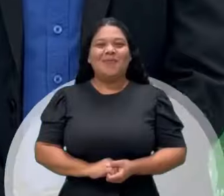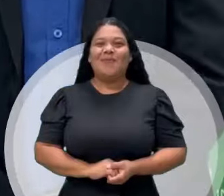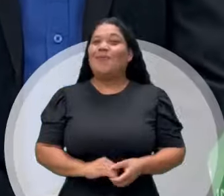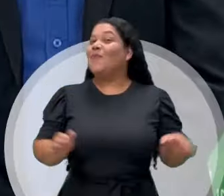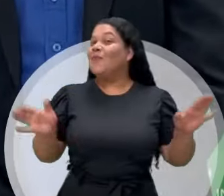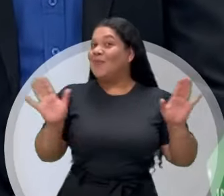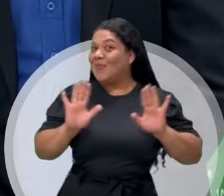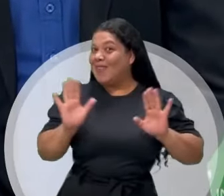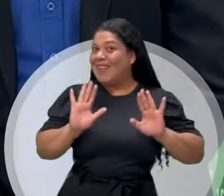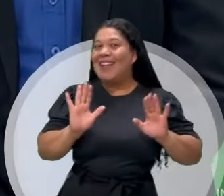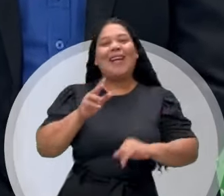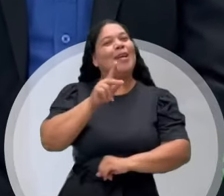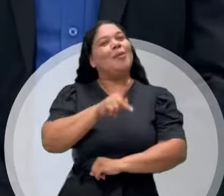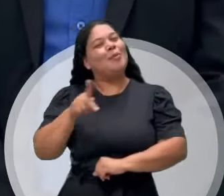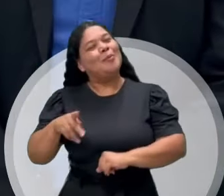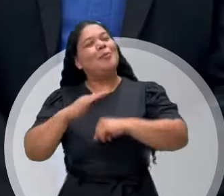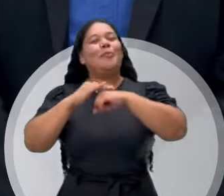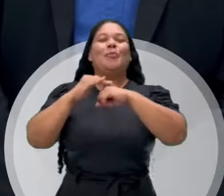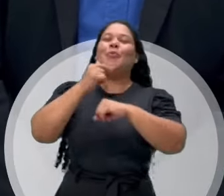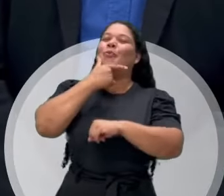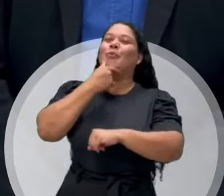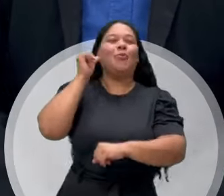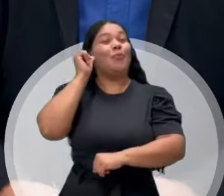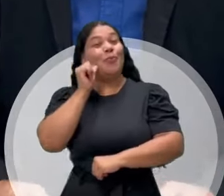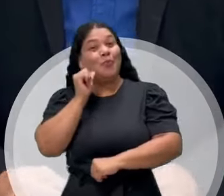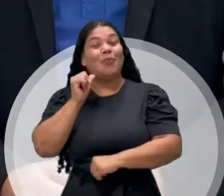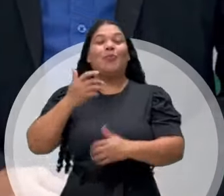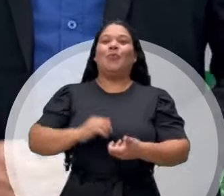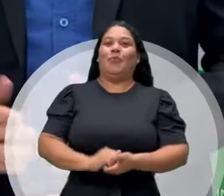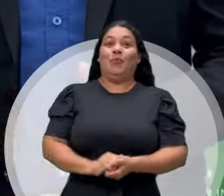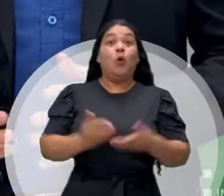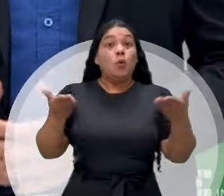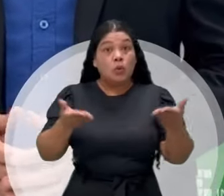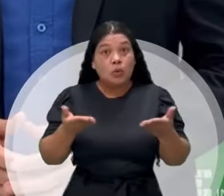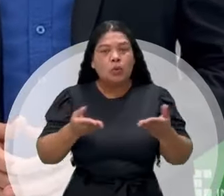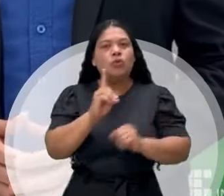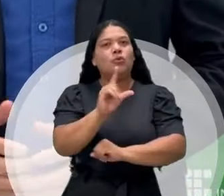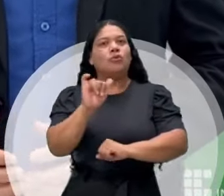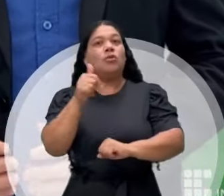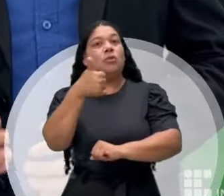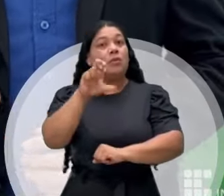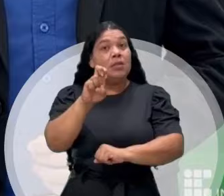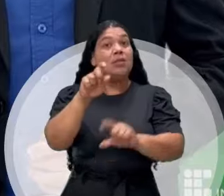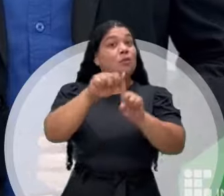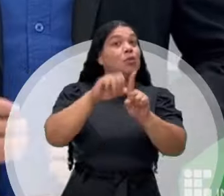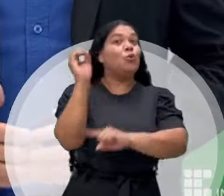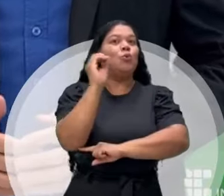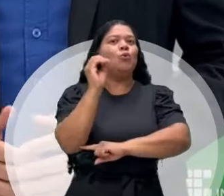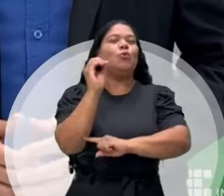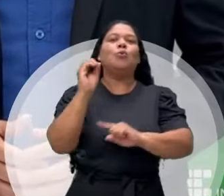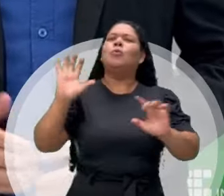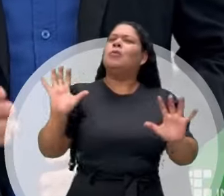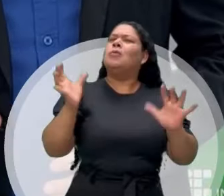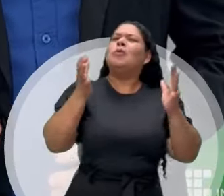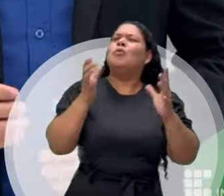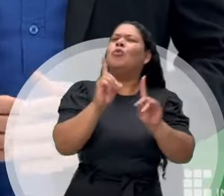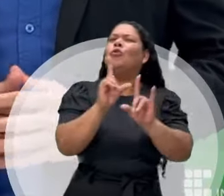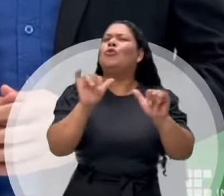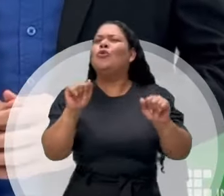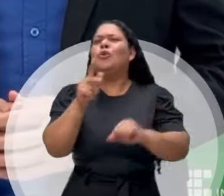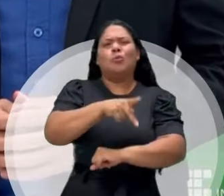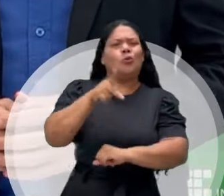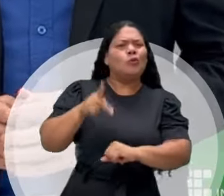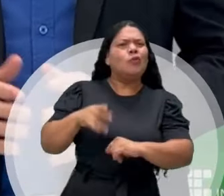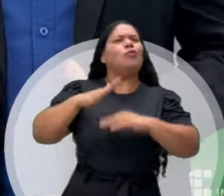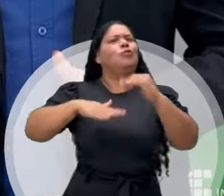Olá, cara professora, cara professor, hoje, dia 15 de outubro, comemora-se o dia do professor, o dia da